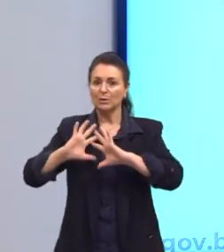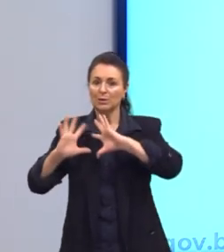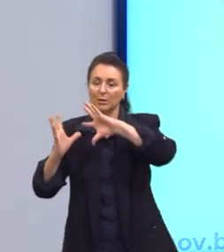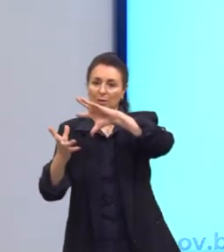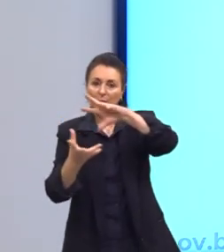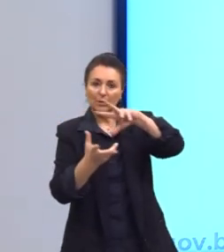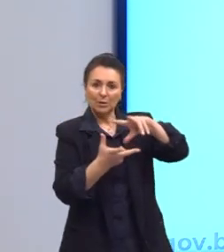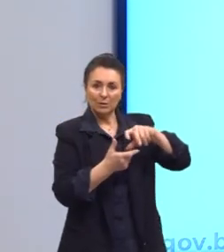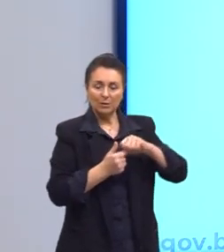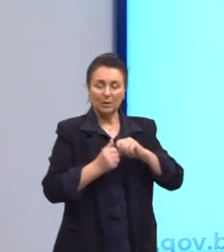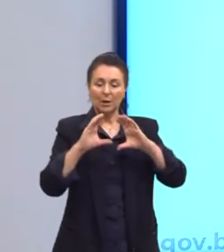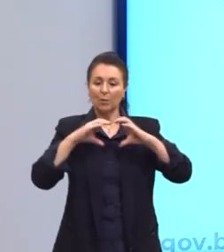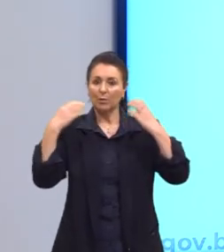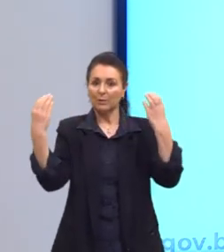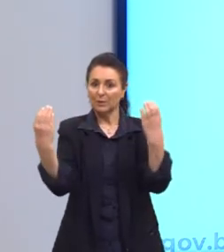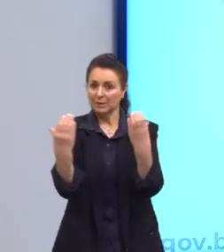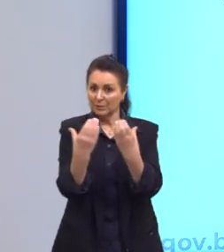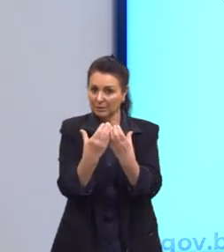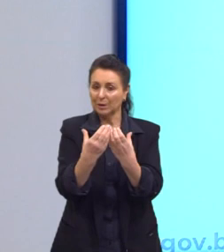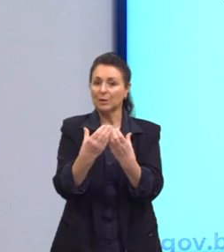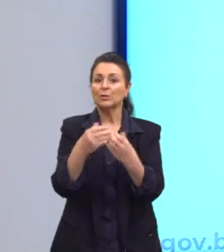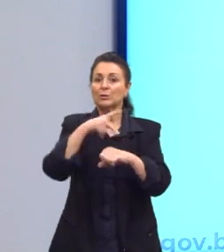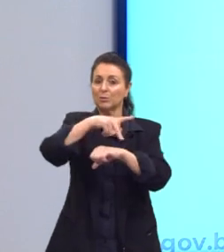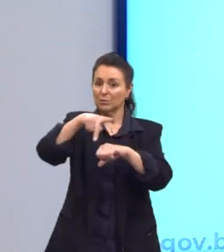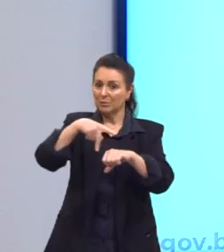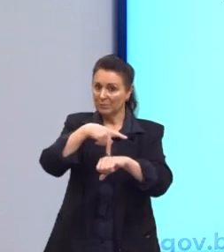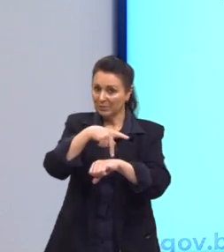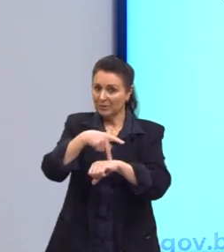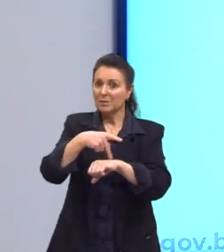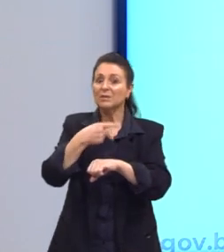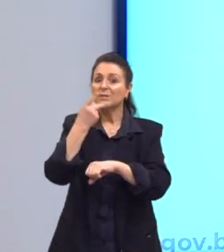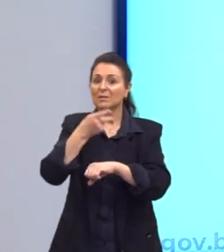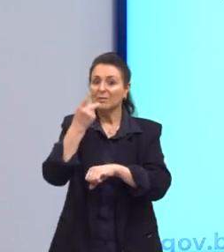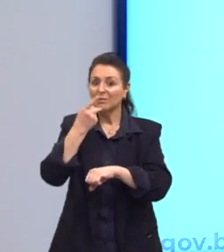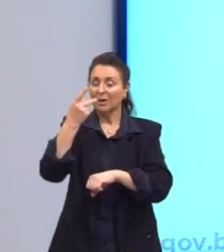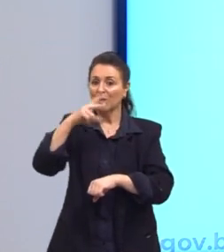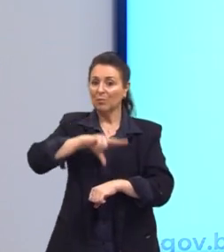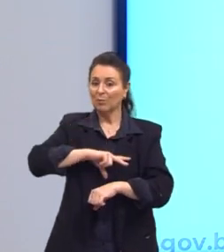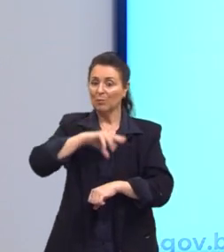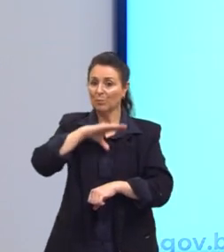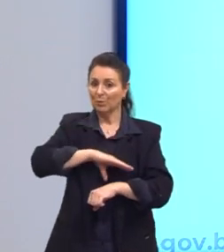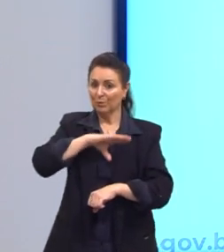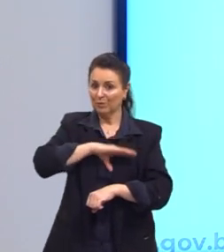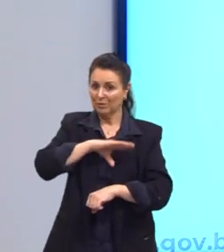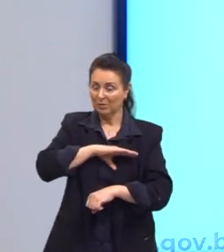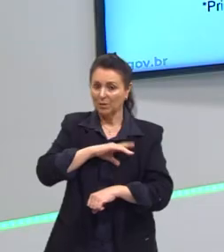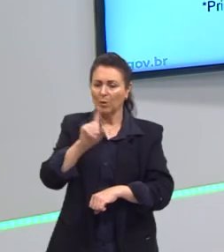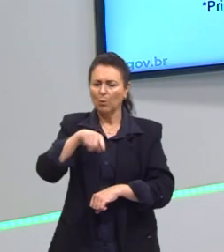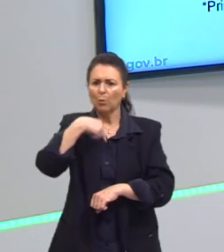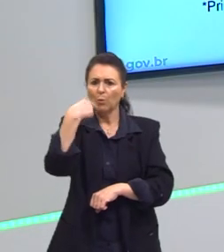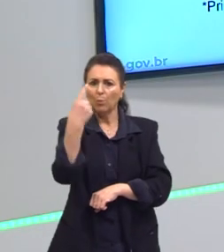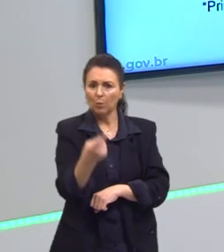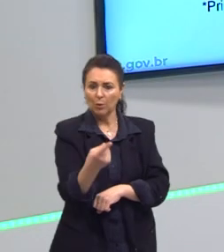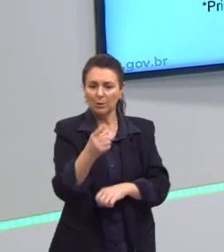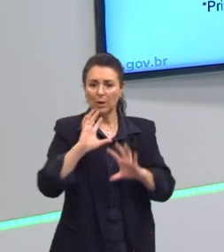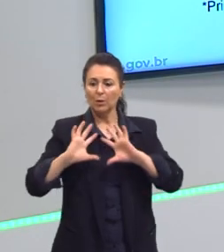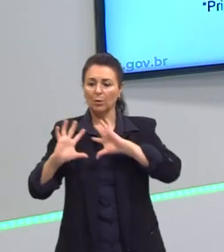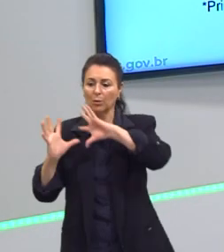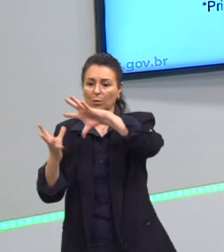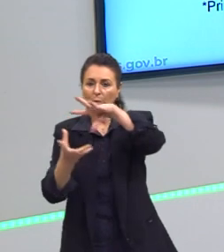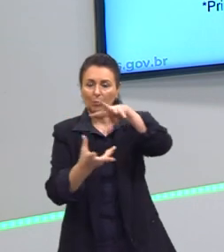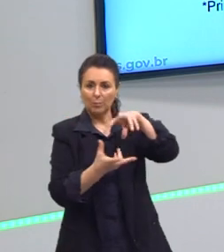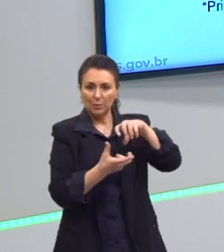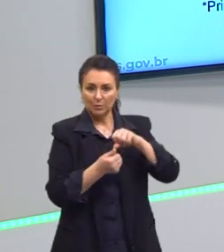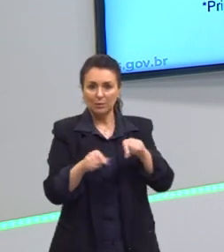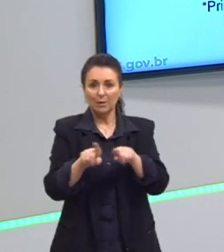dos países de língua portuguesa. E um dos debates importantes que a globalização trouxe, ou por uma outra globalização, como fala o